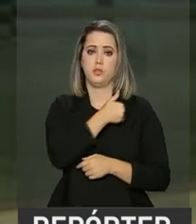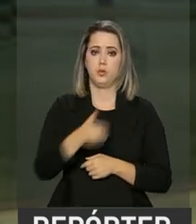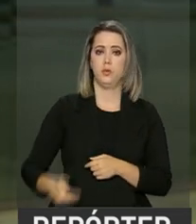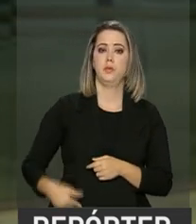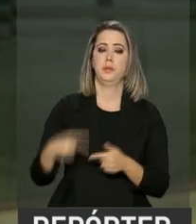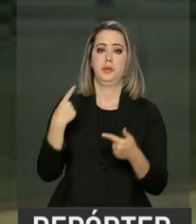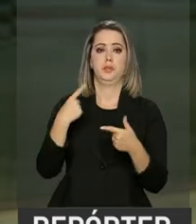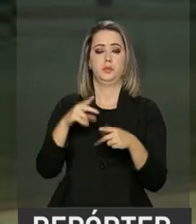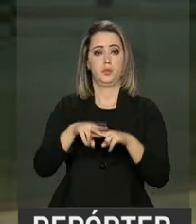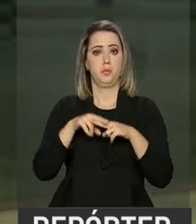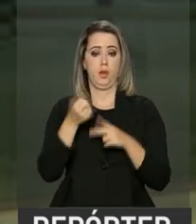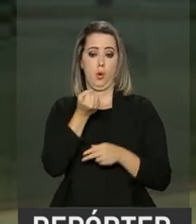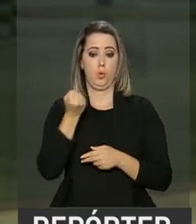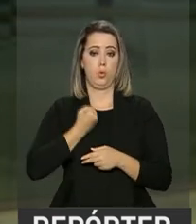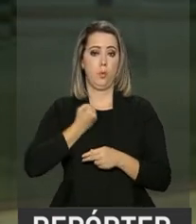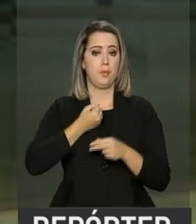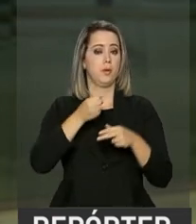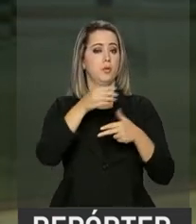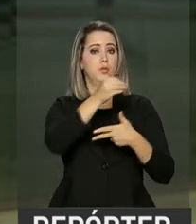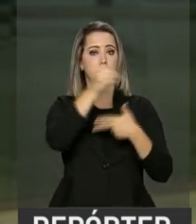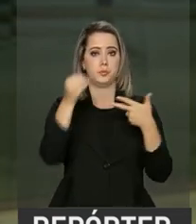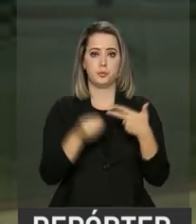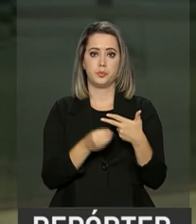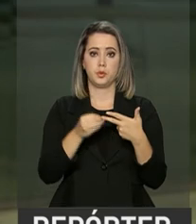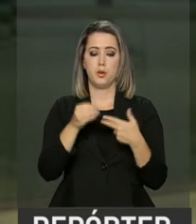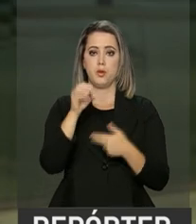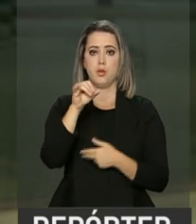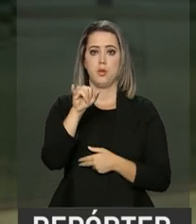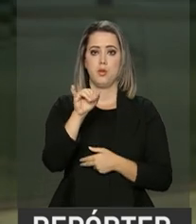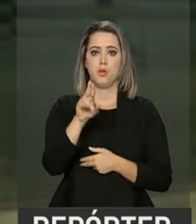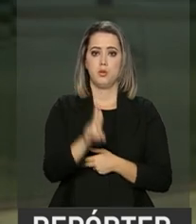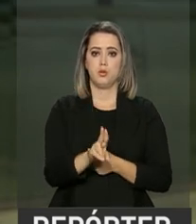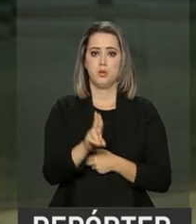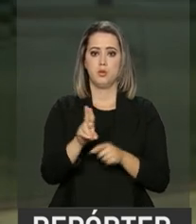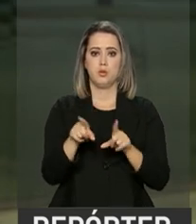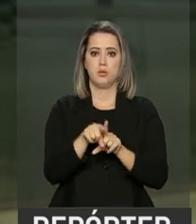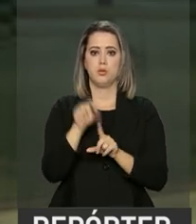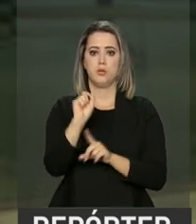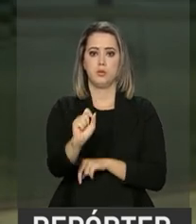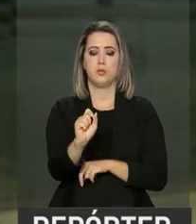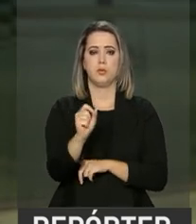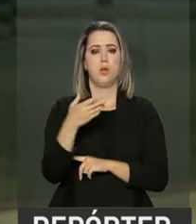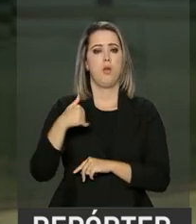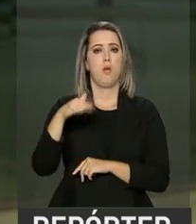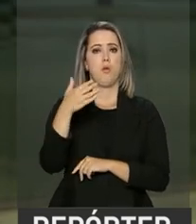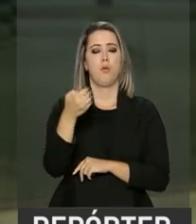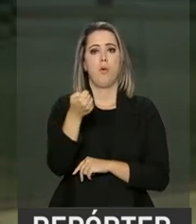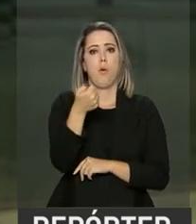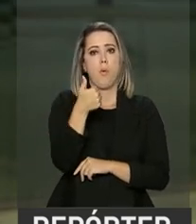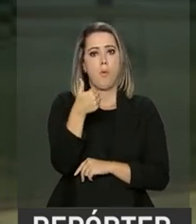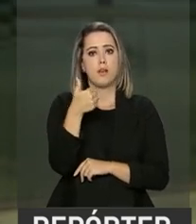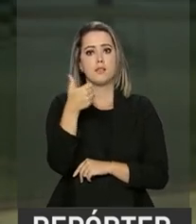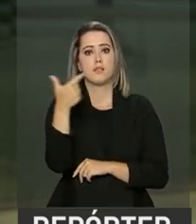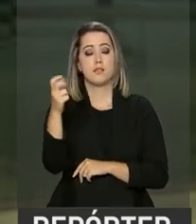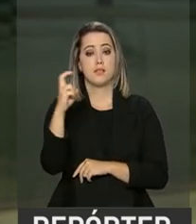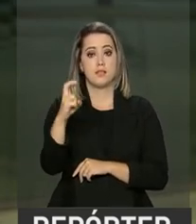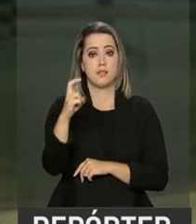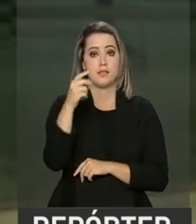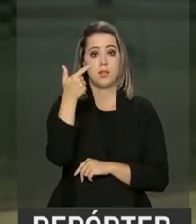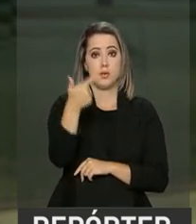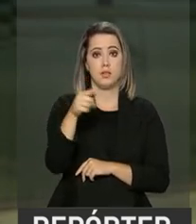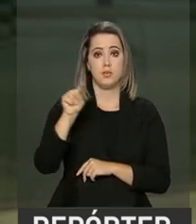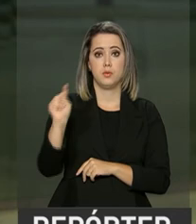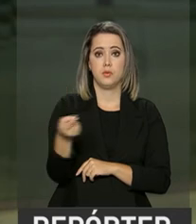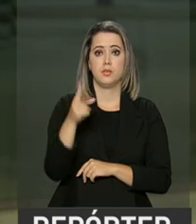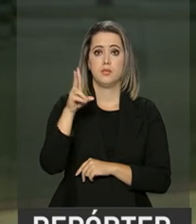nota do Exame Nacional do Ensino Médio, o SISU. Ao todo, foram ofertadas quase 52 mil vagas em mais